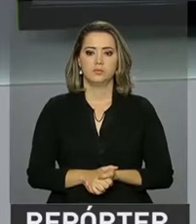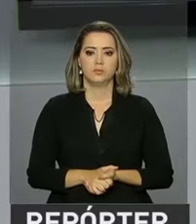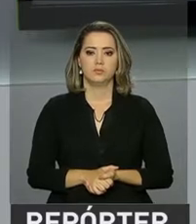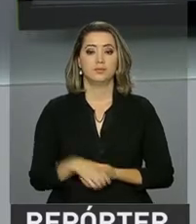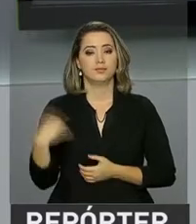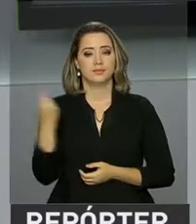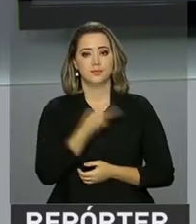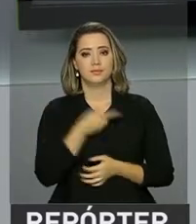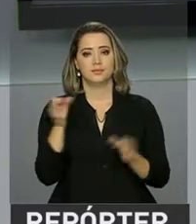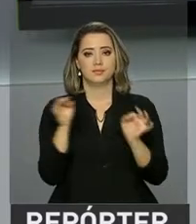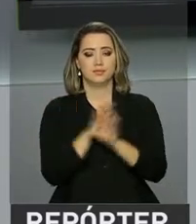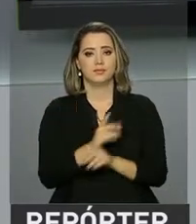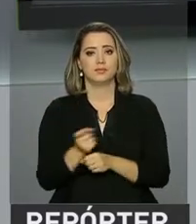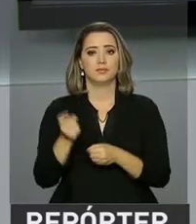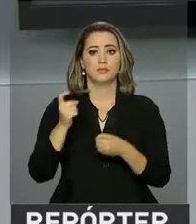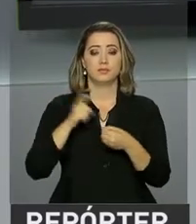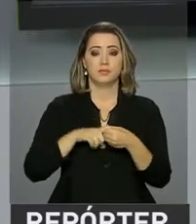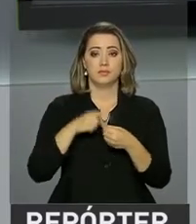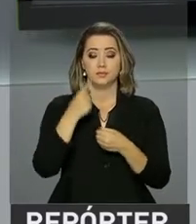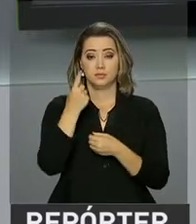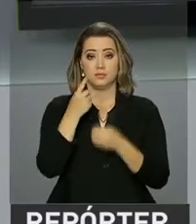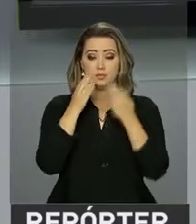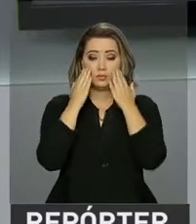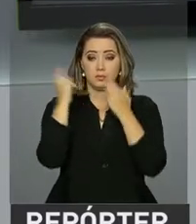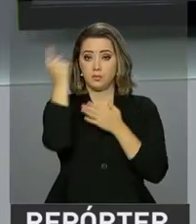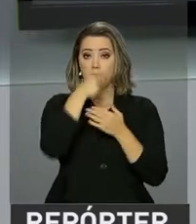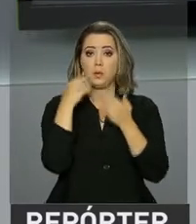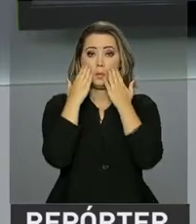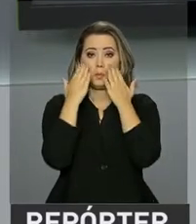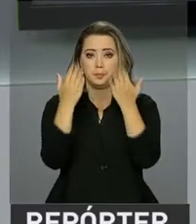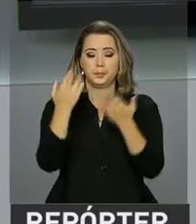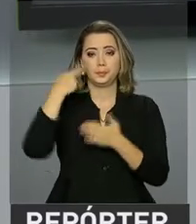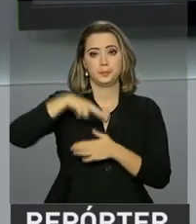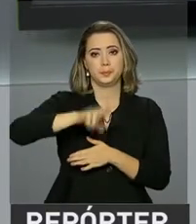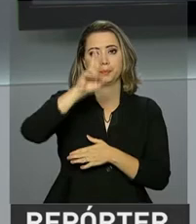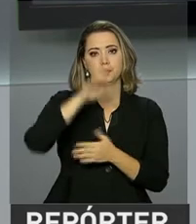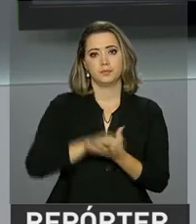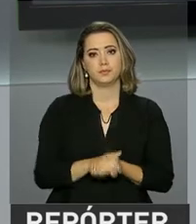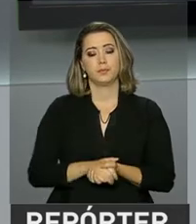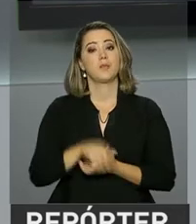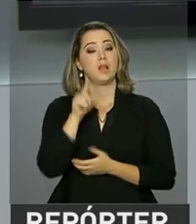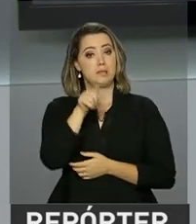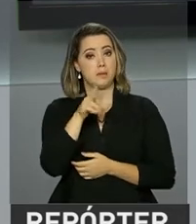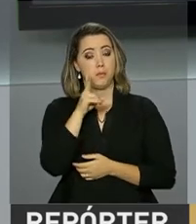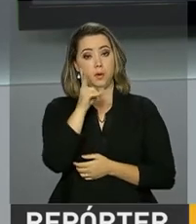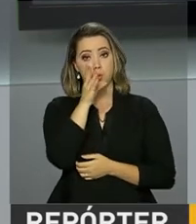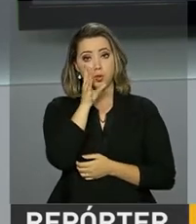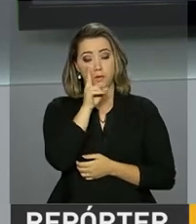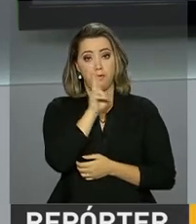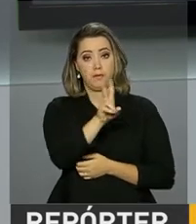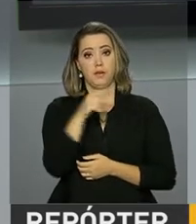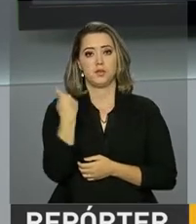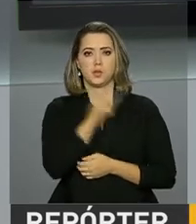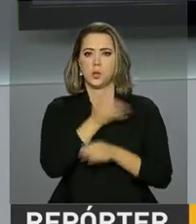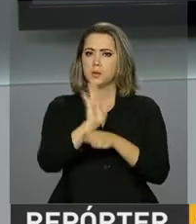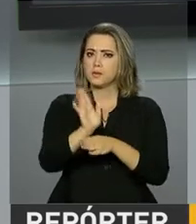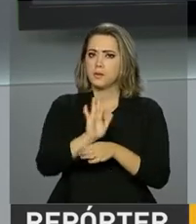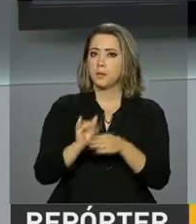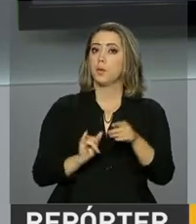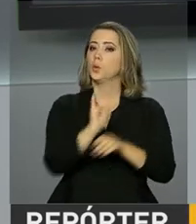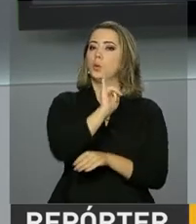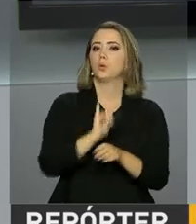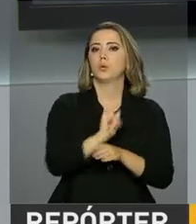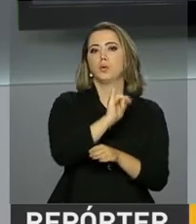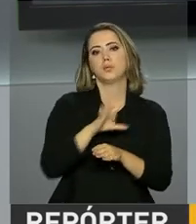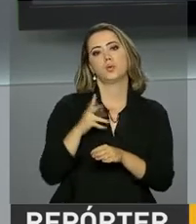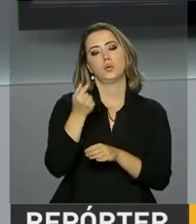Nós ficamos por aqui e voltamos em uma hora na próxima edição do Repórter NBR. Você pode rever as nossas reportagens no YouTube